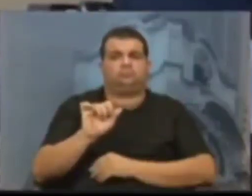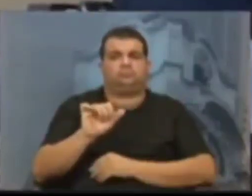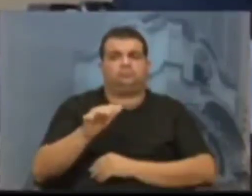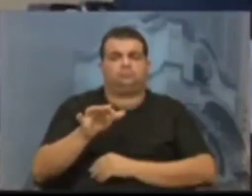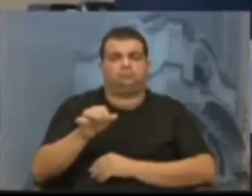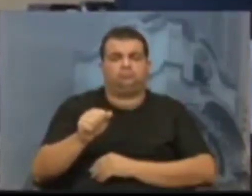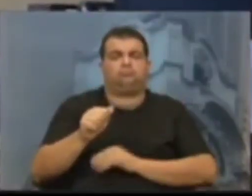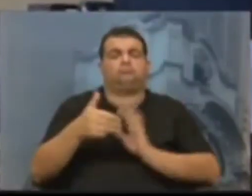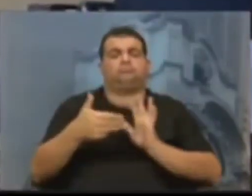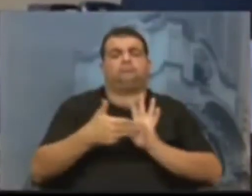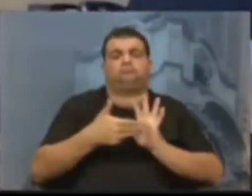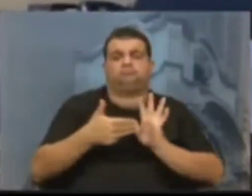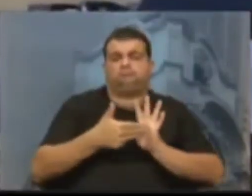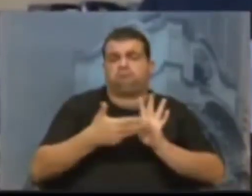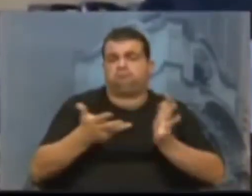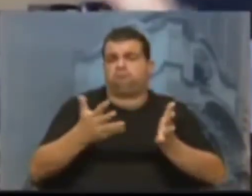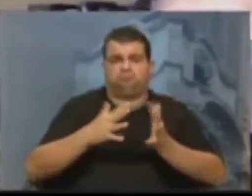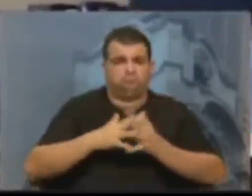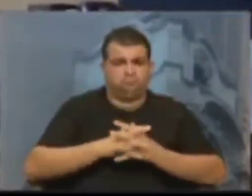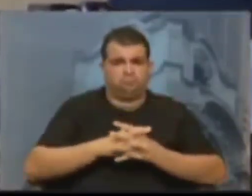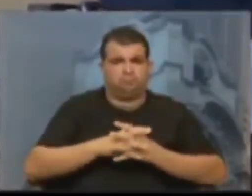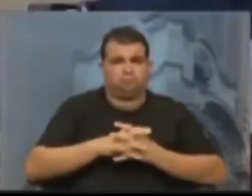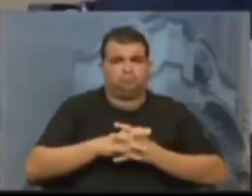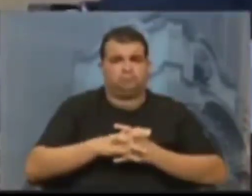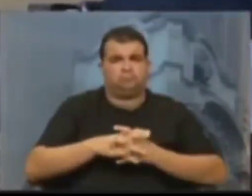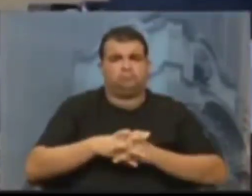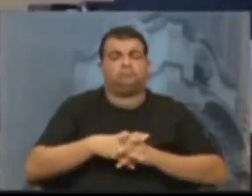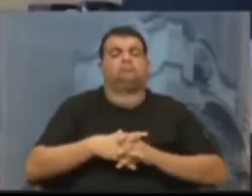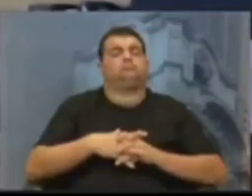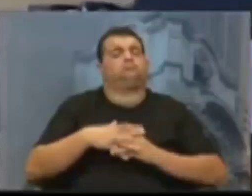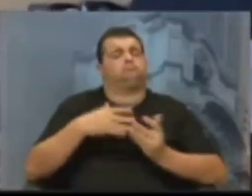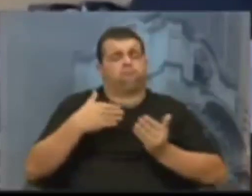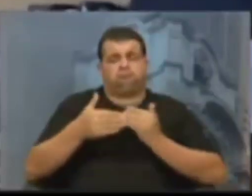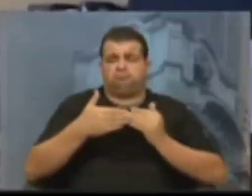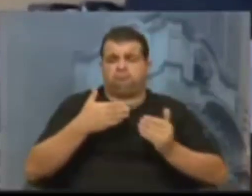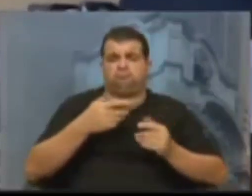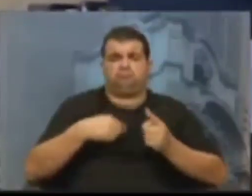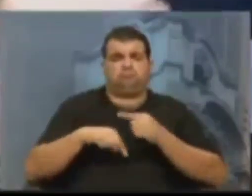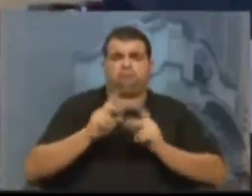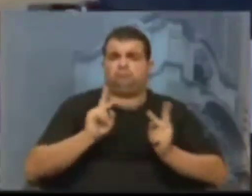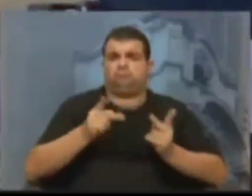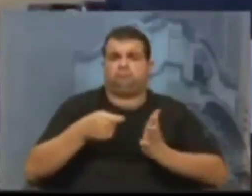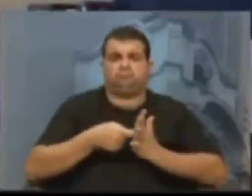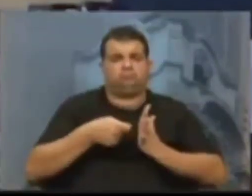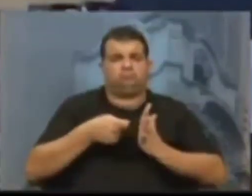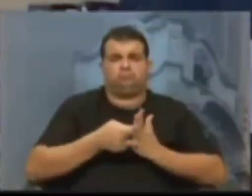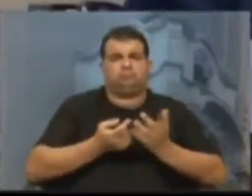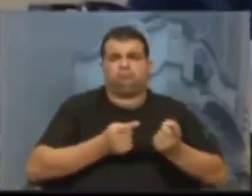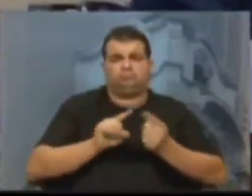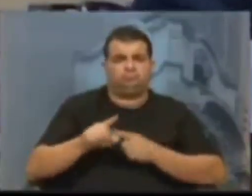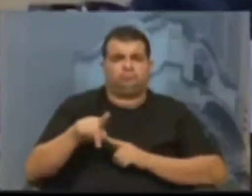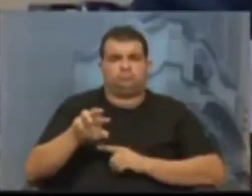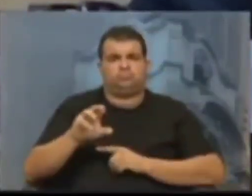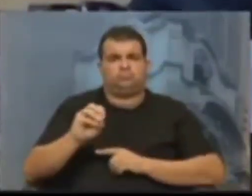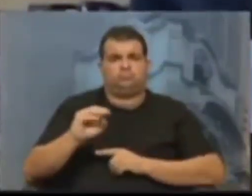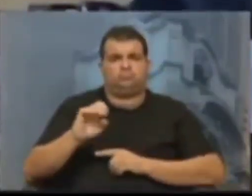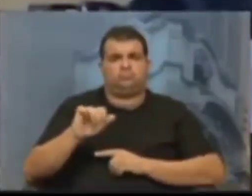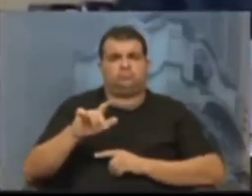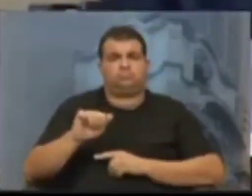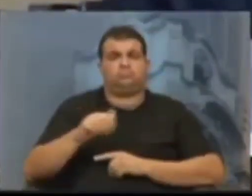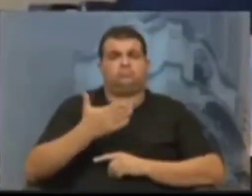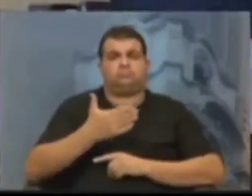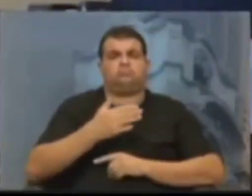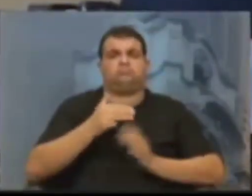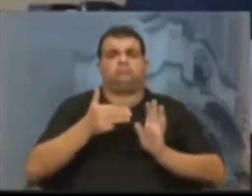Marquesan. Então, se mesmo com essas administrações que sempre lutaram contra a ProSempa, tanto é que o Marquesan queria